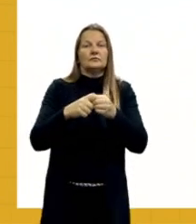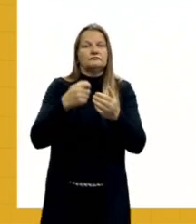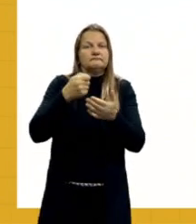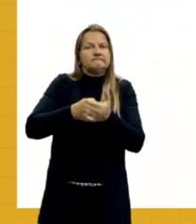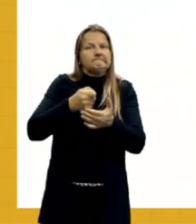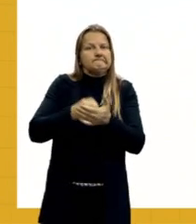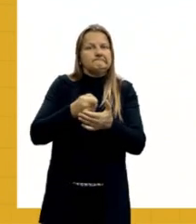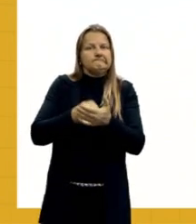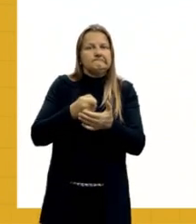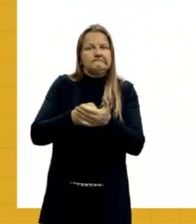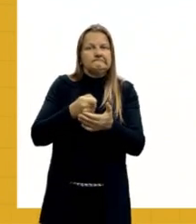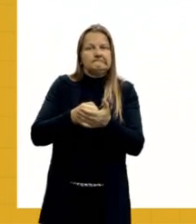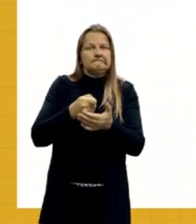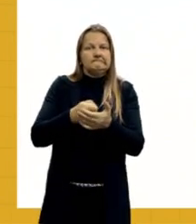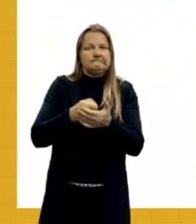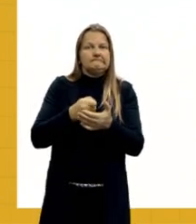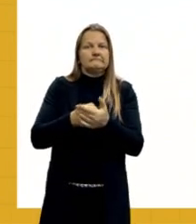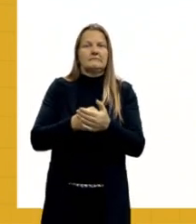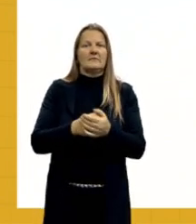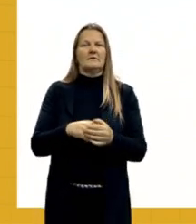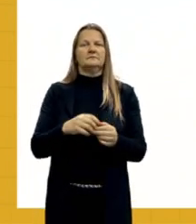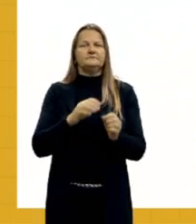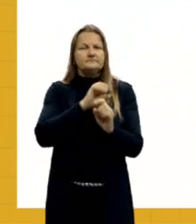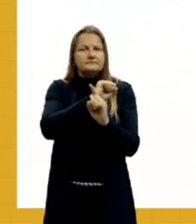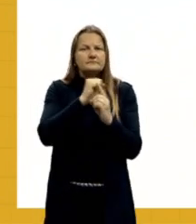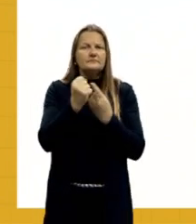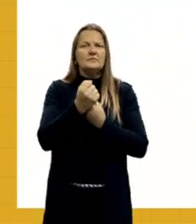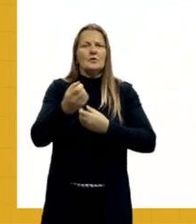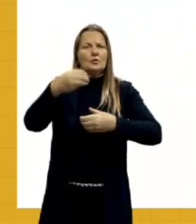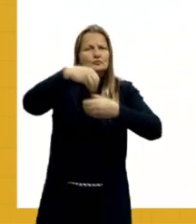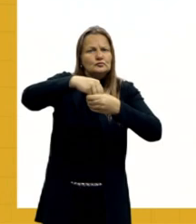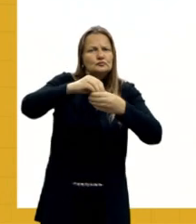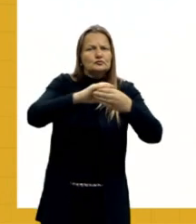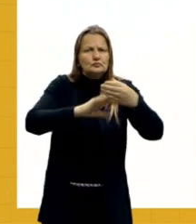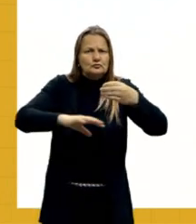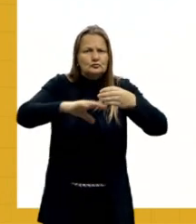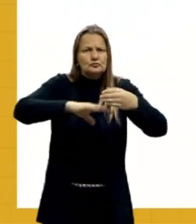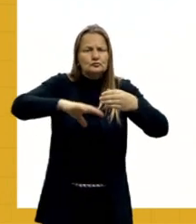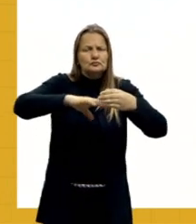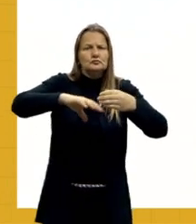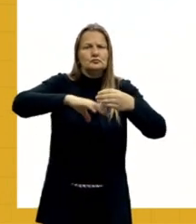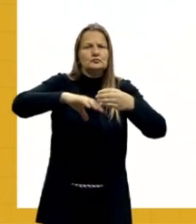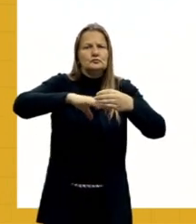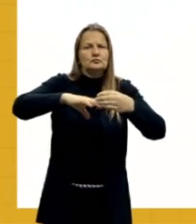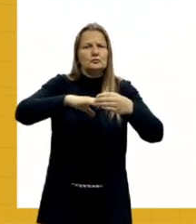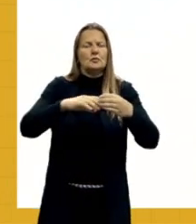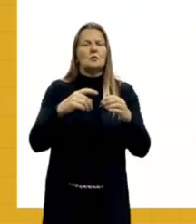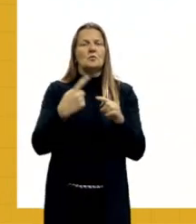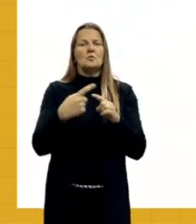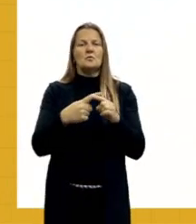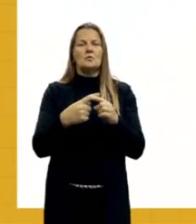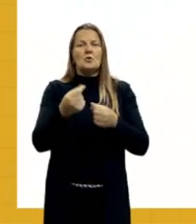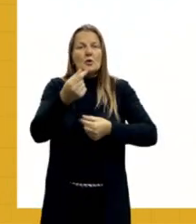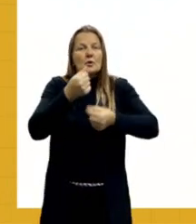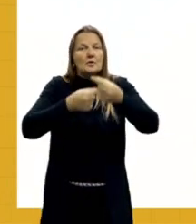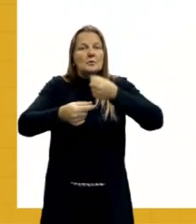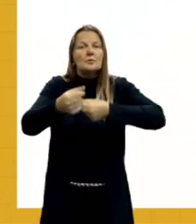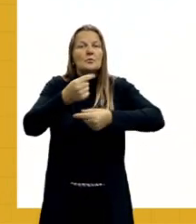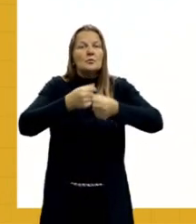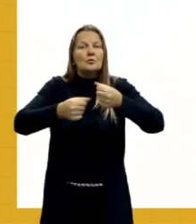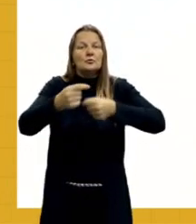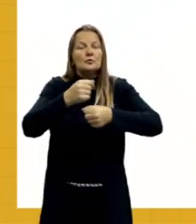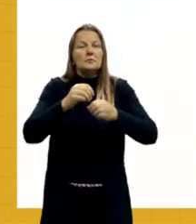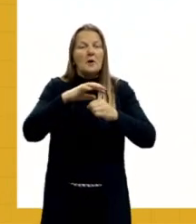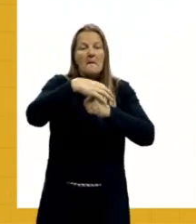voltado para o mercado interno, voltado aí para essas questões de